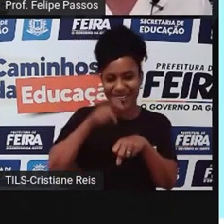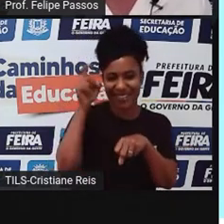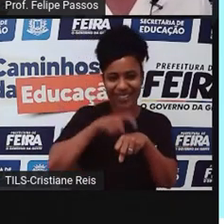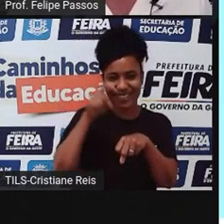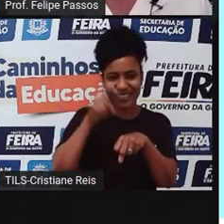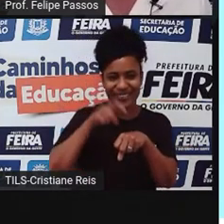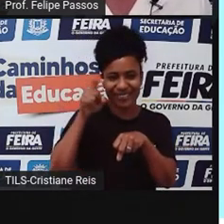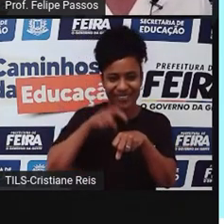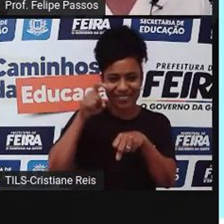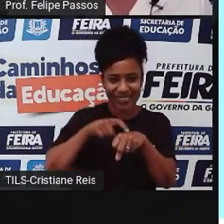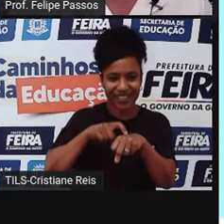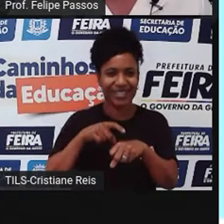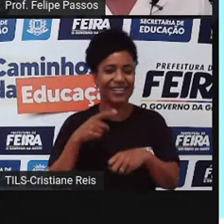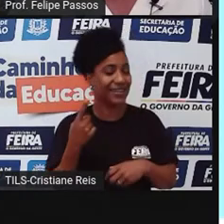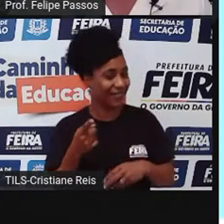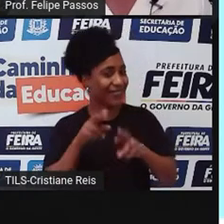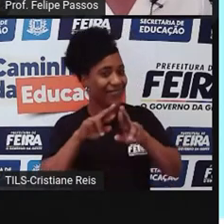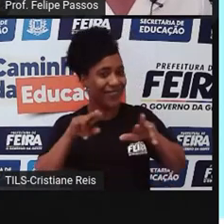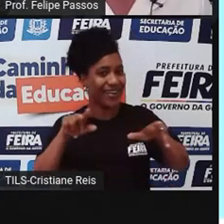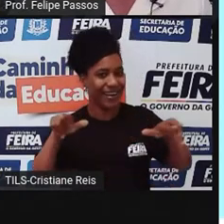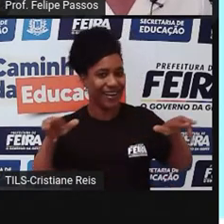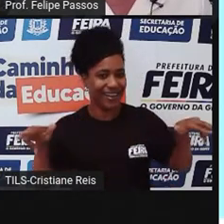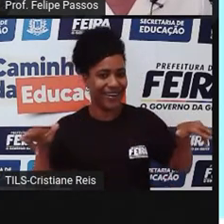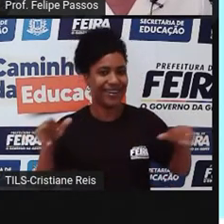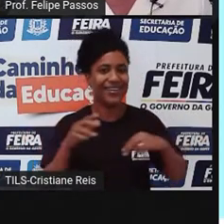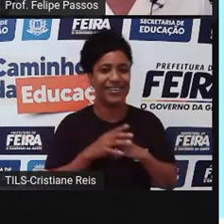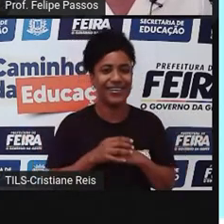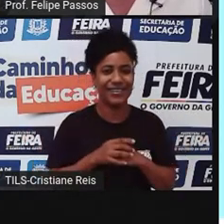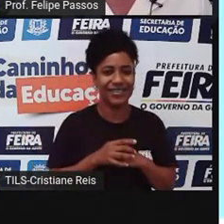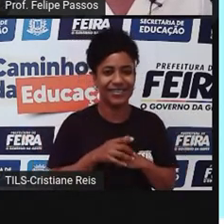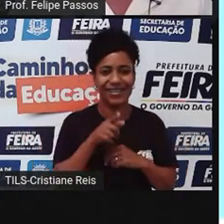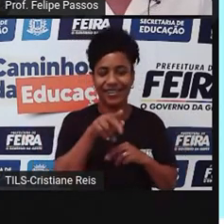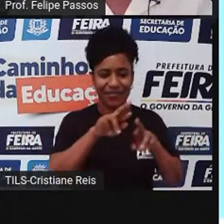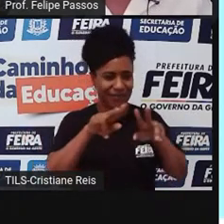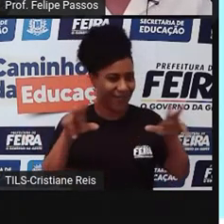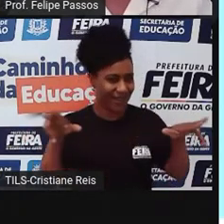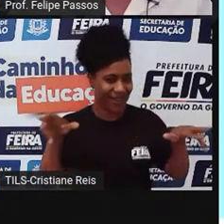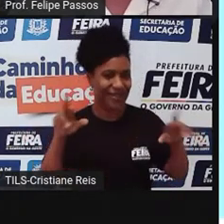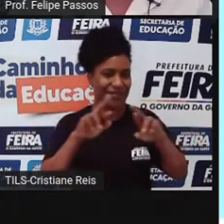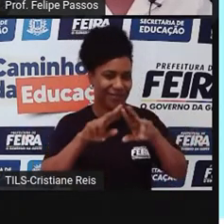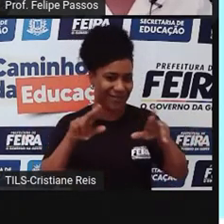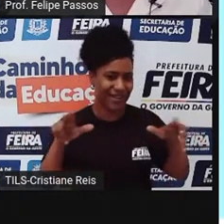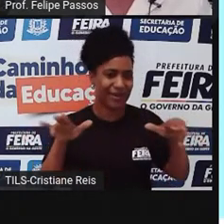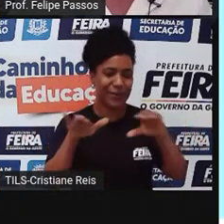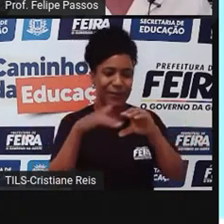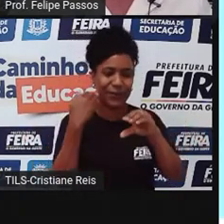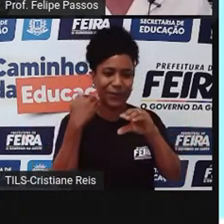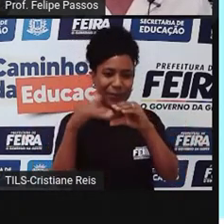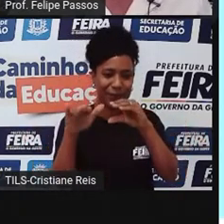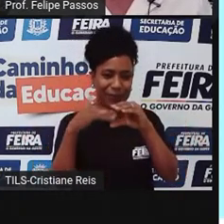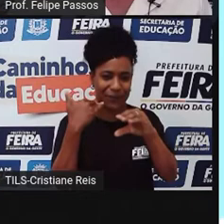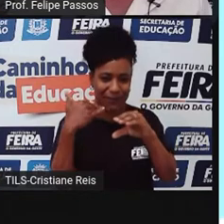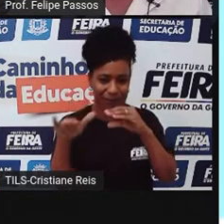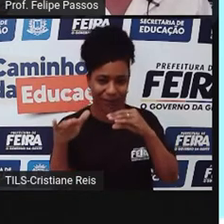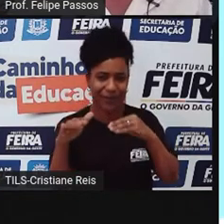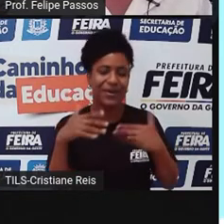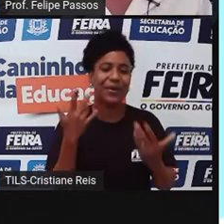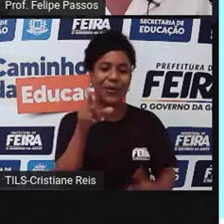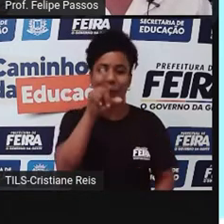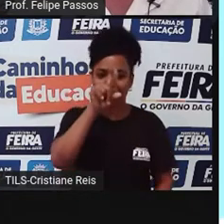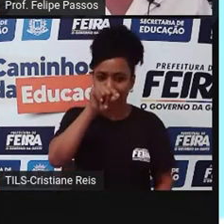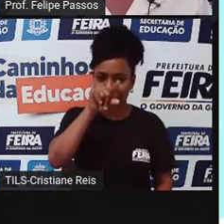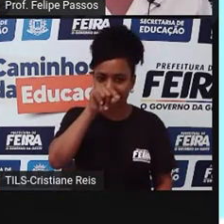super em alta aí, e o Kawai também. O Snapchat, já foi mais famosinho hoje em dia não tanto. Twitter